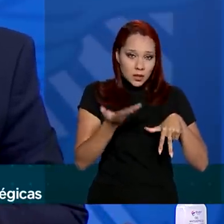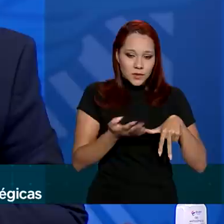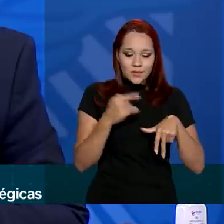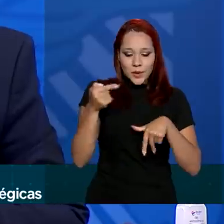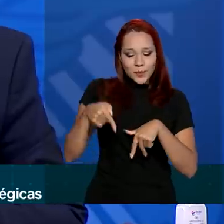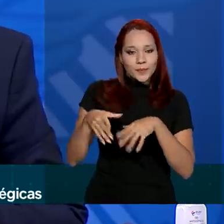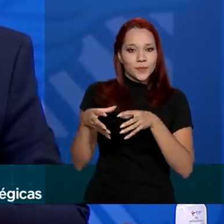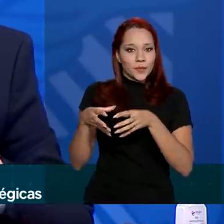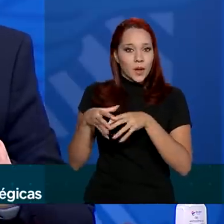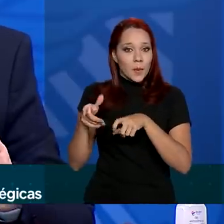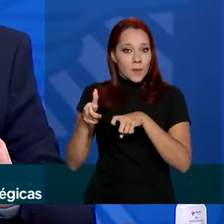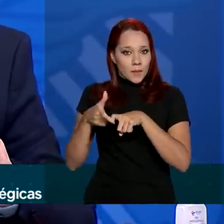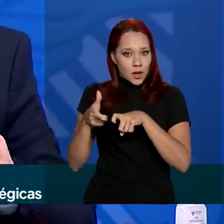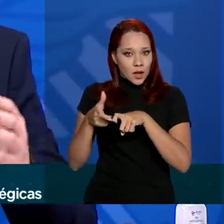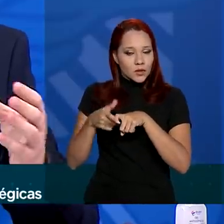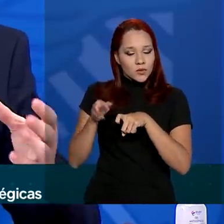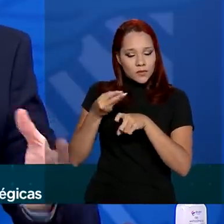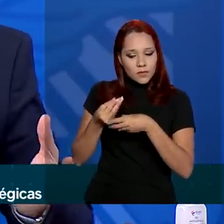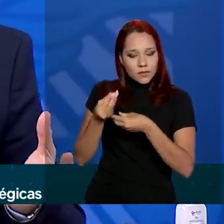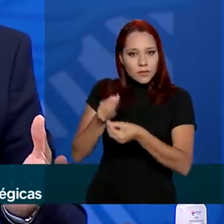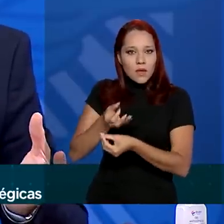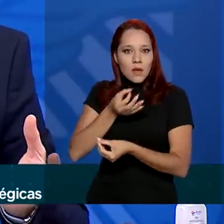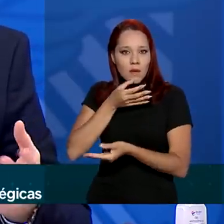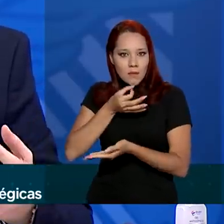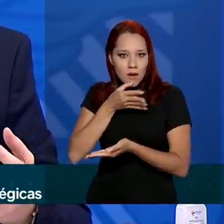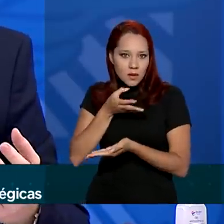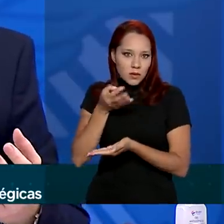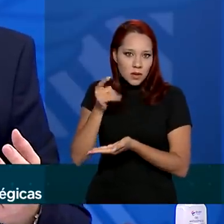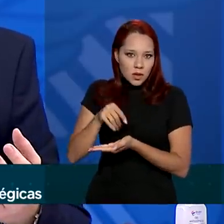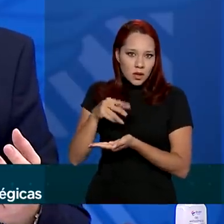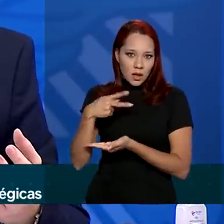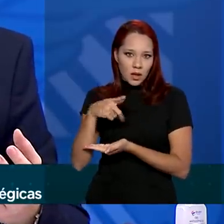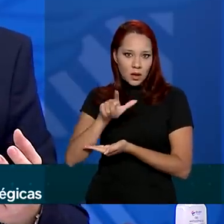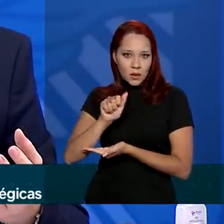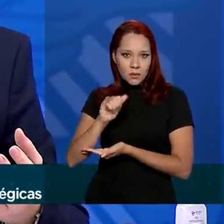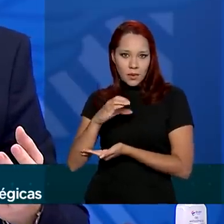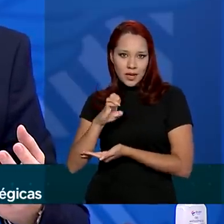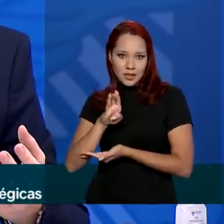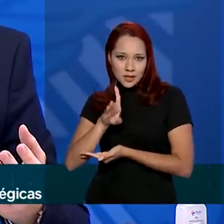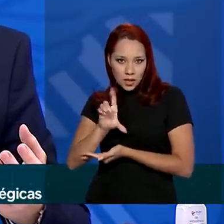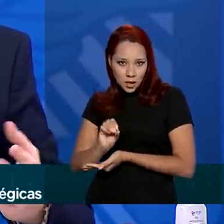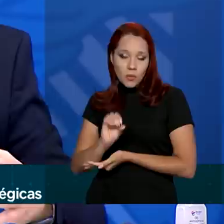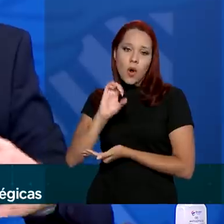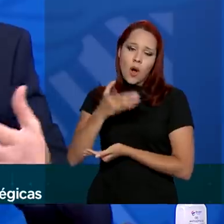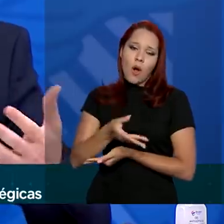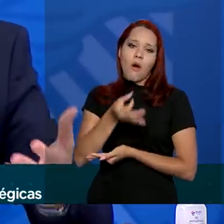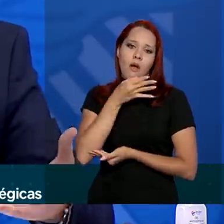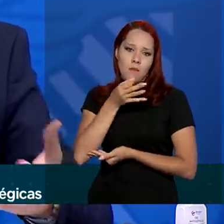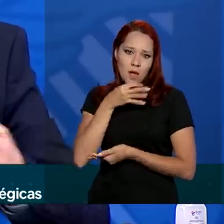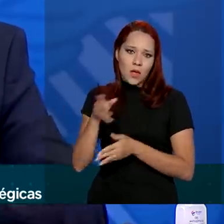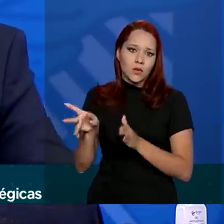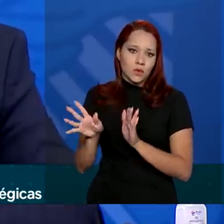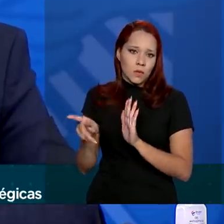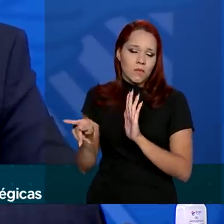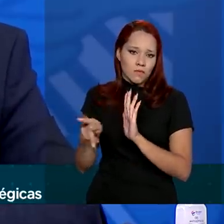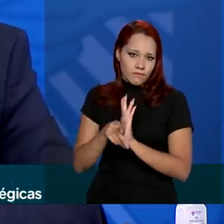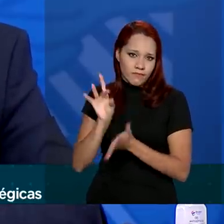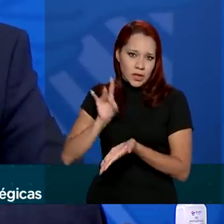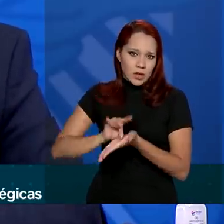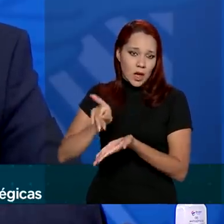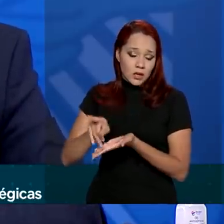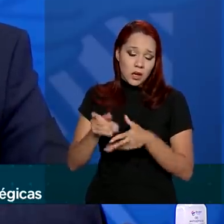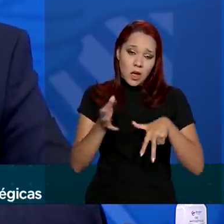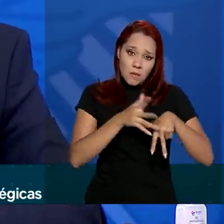vai receber a medicação, o placebo, ou a medicação propriamente dita, e o